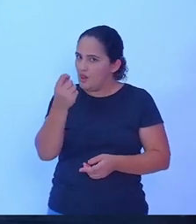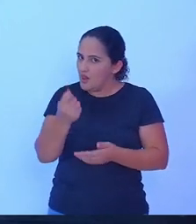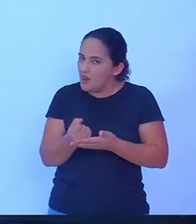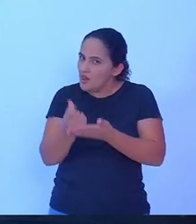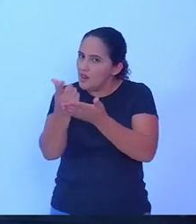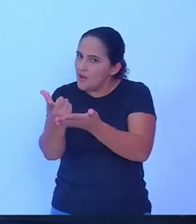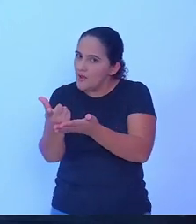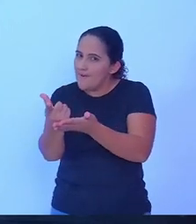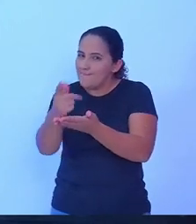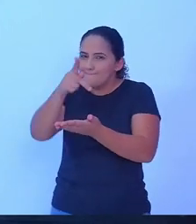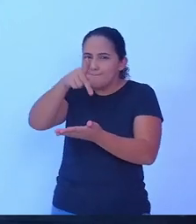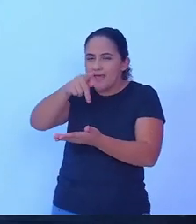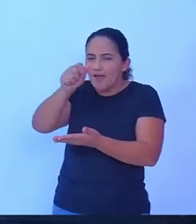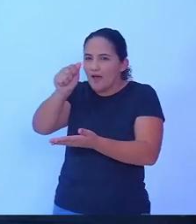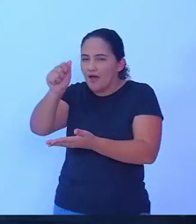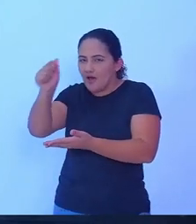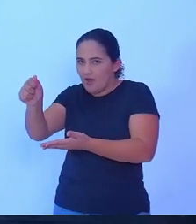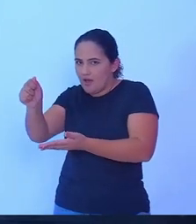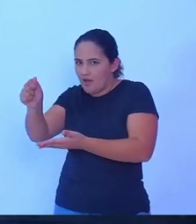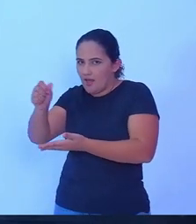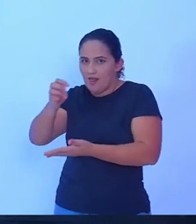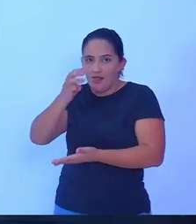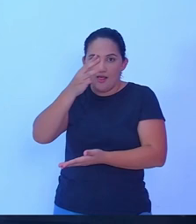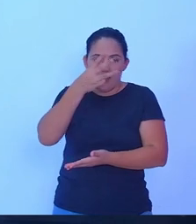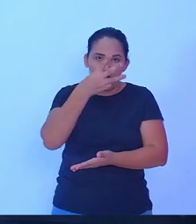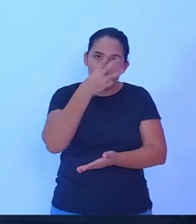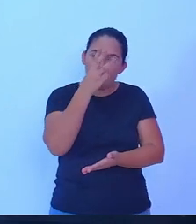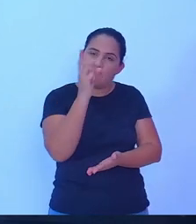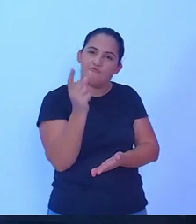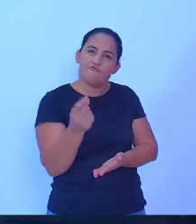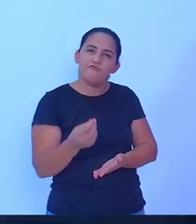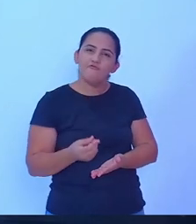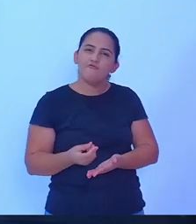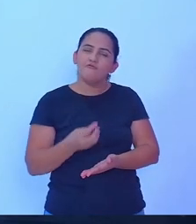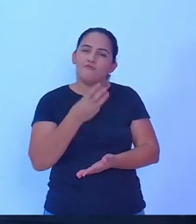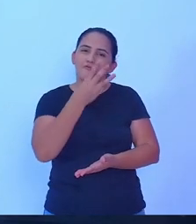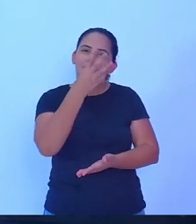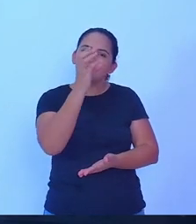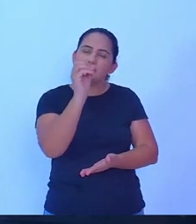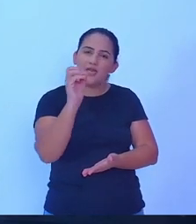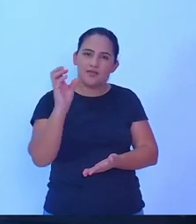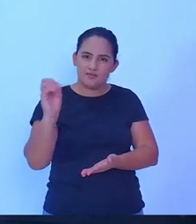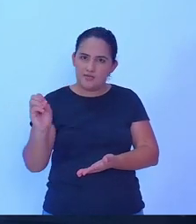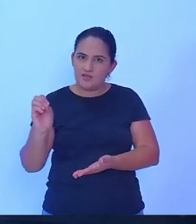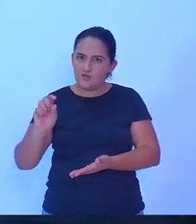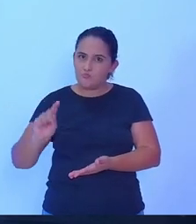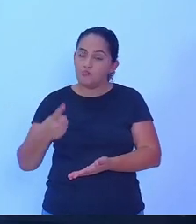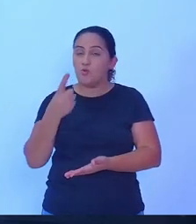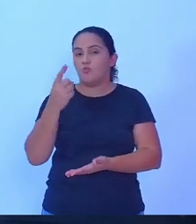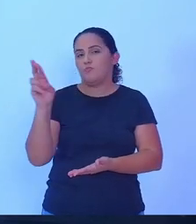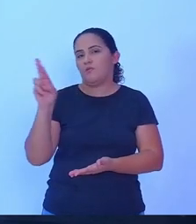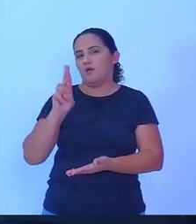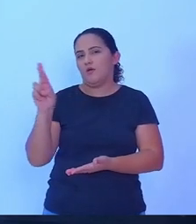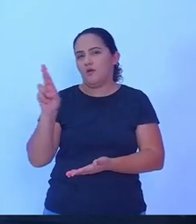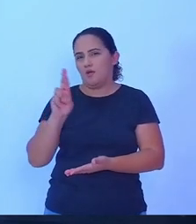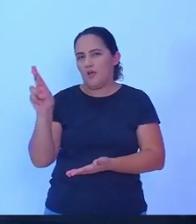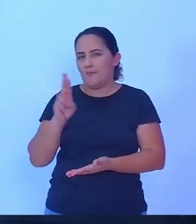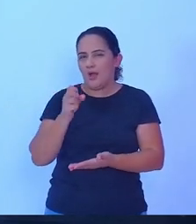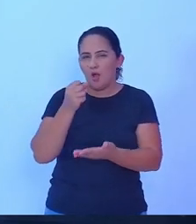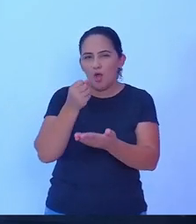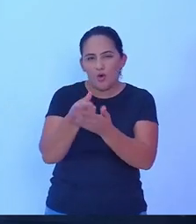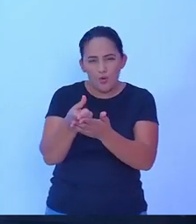recurso, ele foi no valor de 300 mil reais para comprar o produto do nosso agricultor, do nosso pequeno